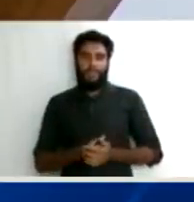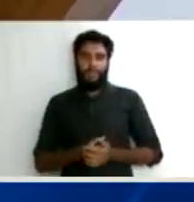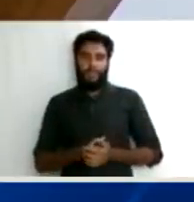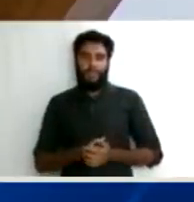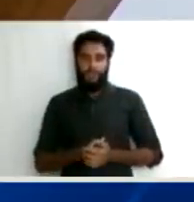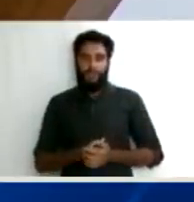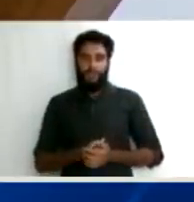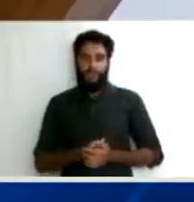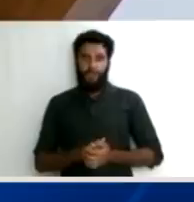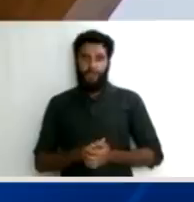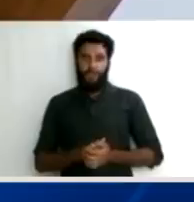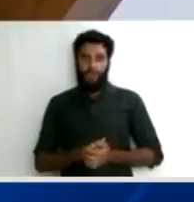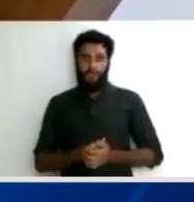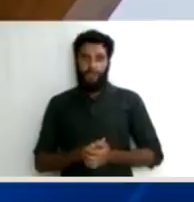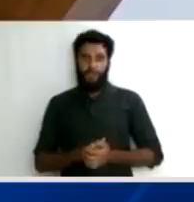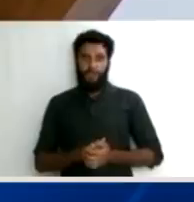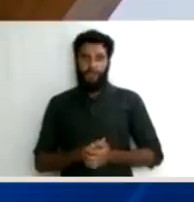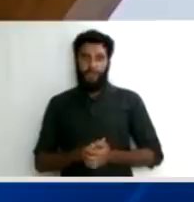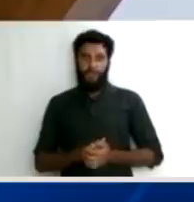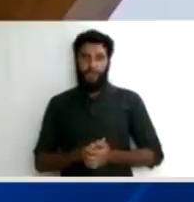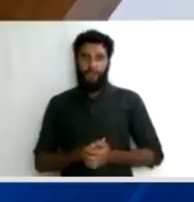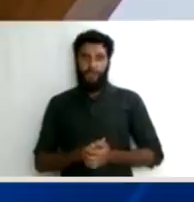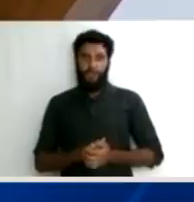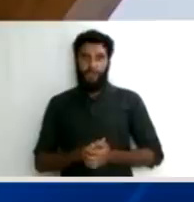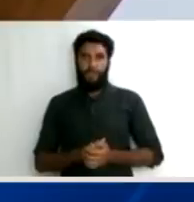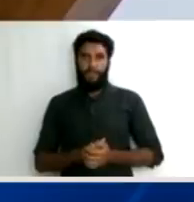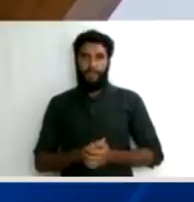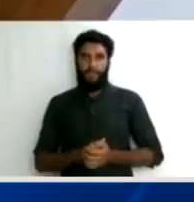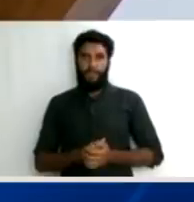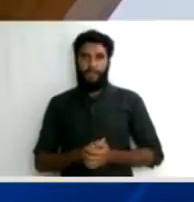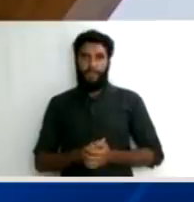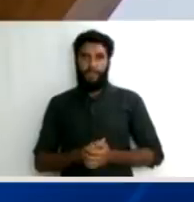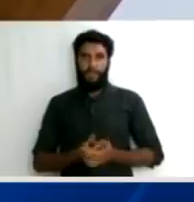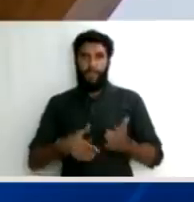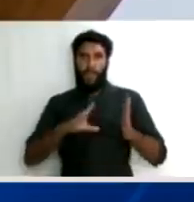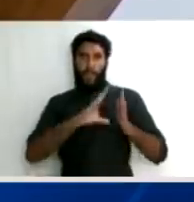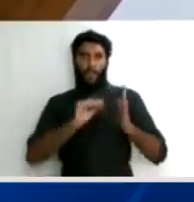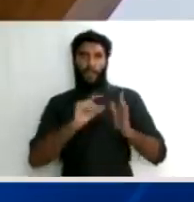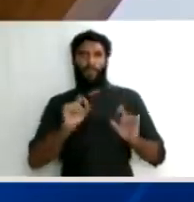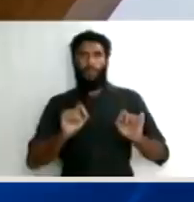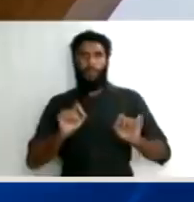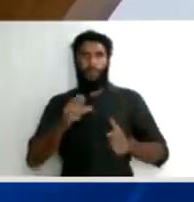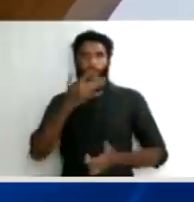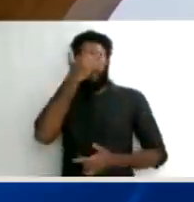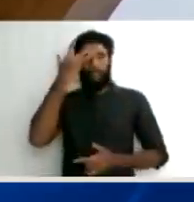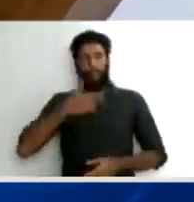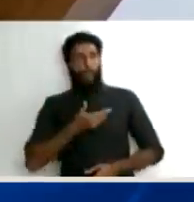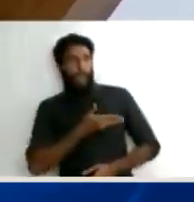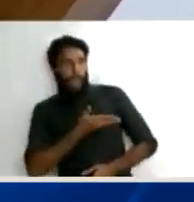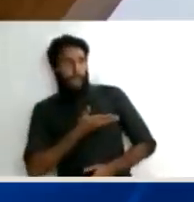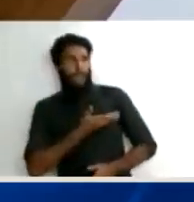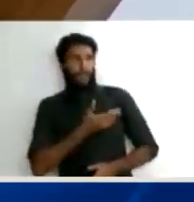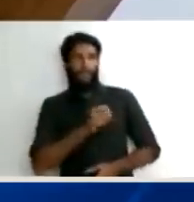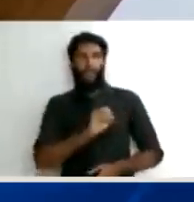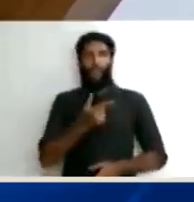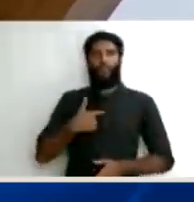situações consolidadas na jurisprudência, na doutrina, durante muito tempo, durante décadas, eu vou dizer até durante